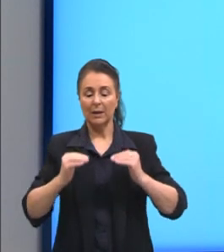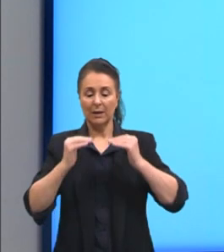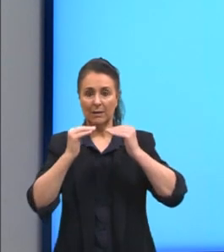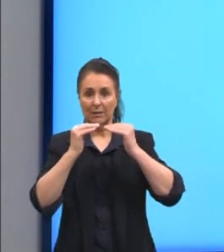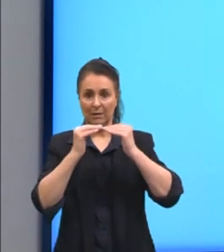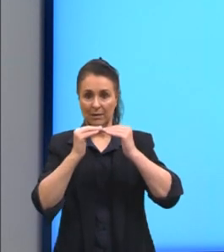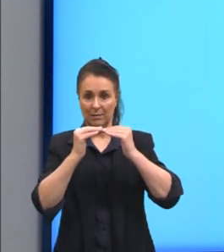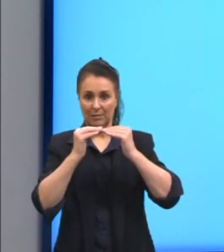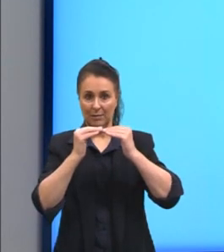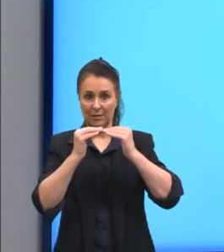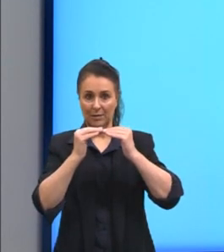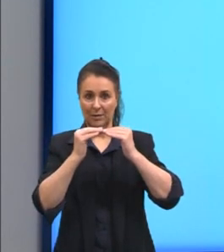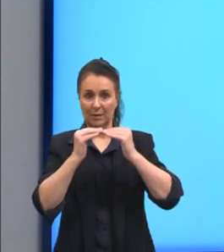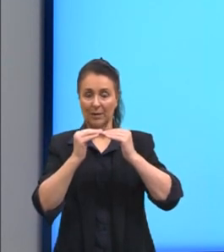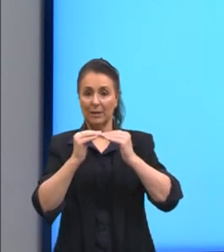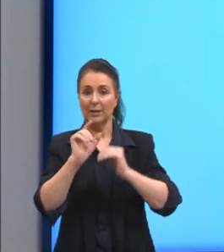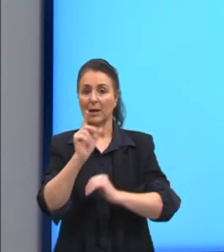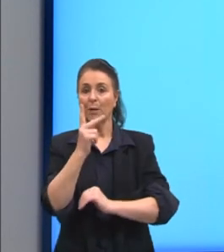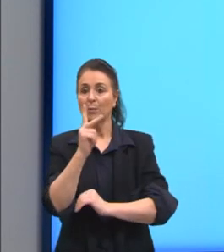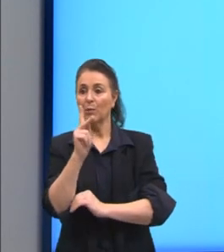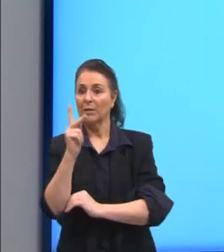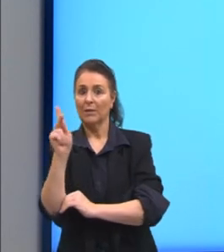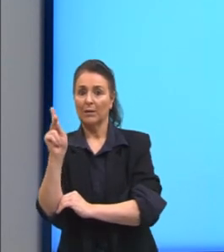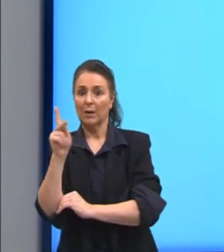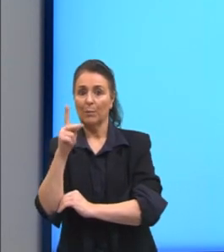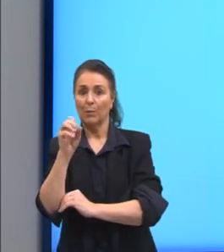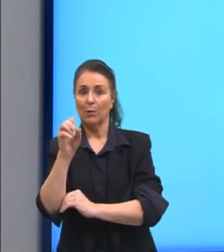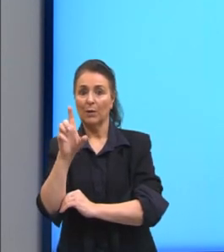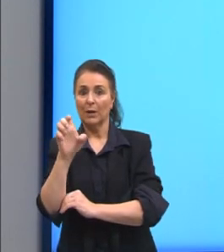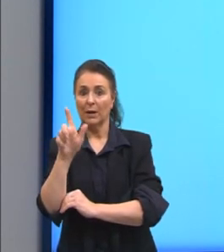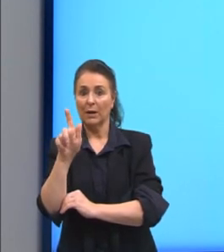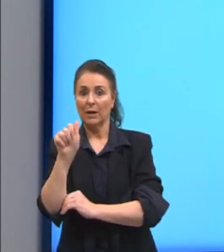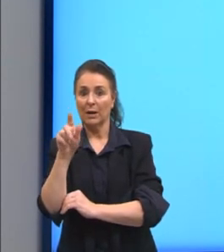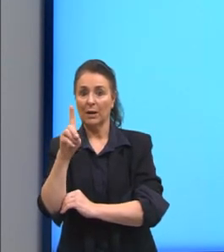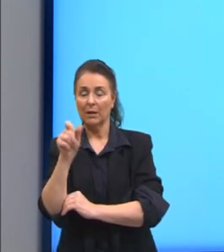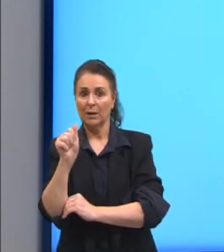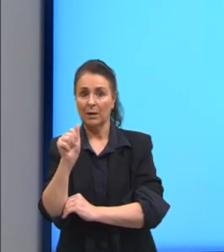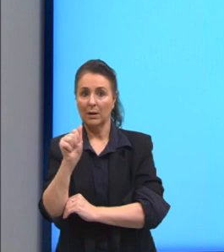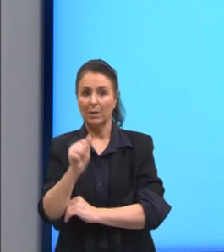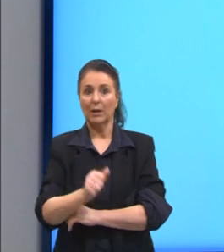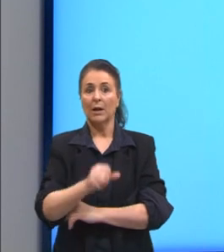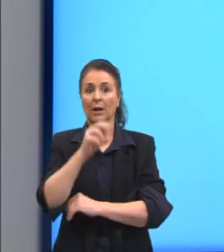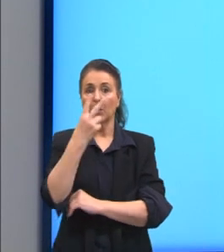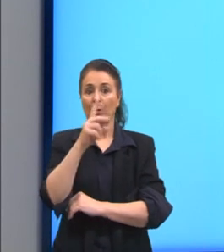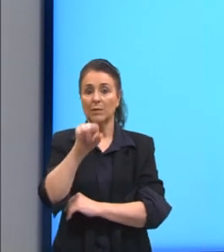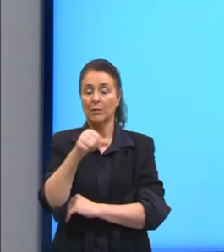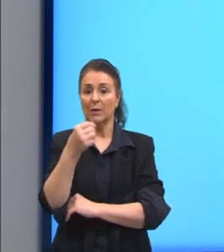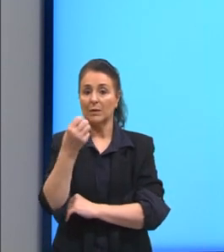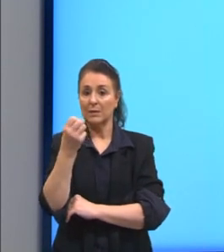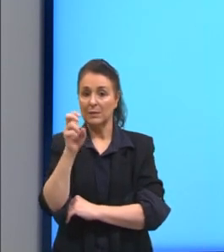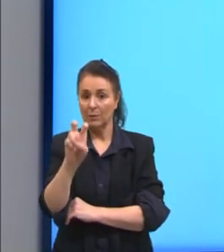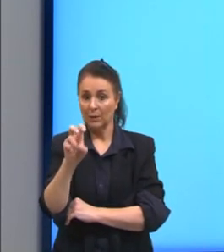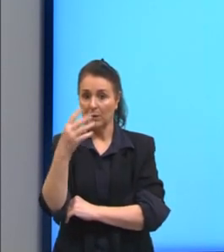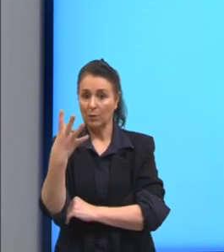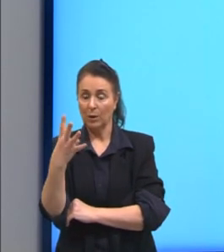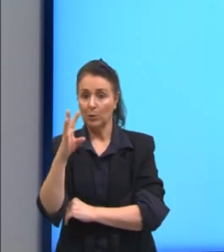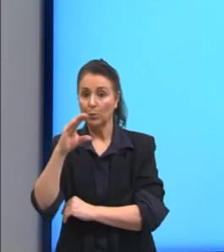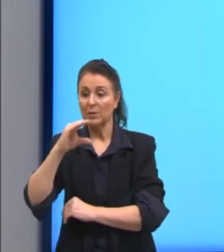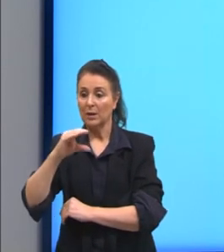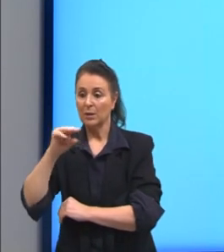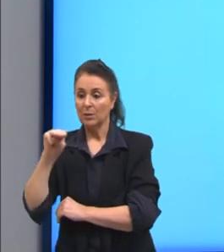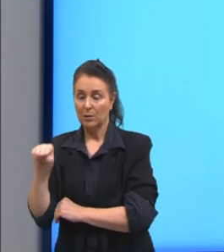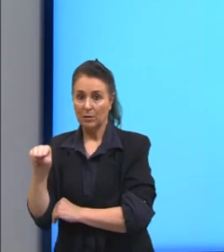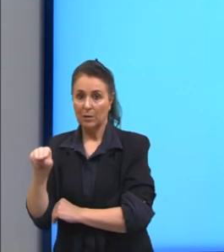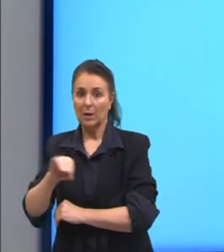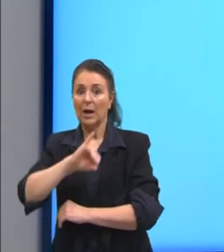A unidade polegada representa 2,54 centímetros. A unidade